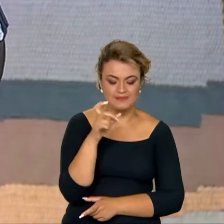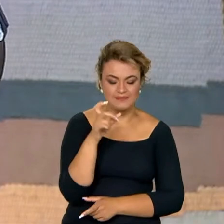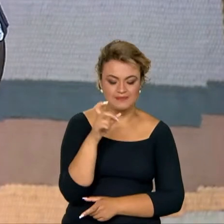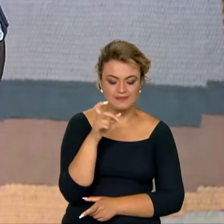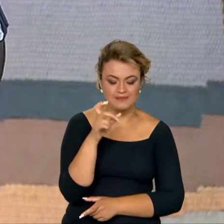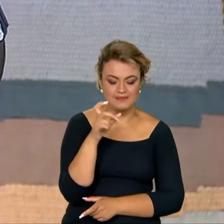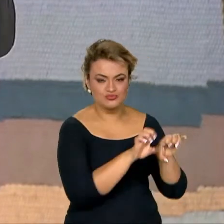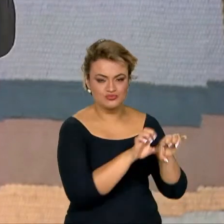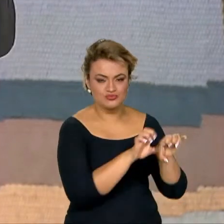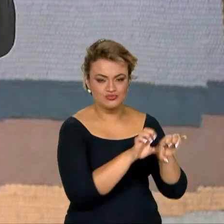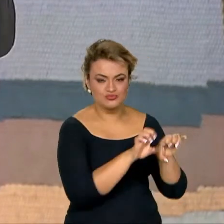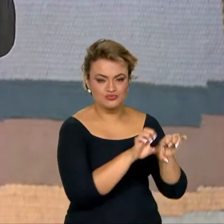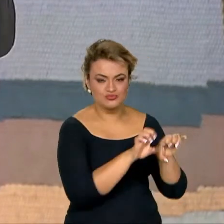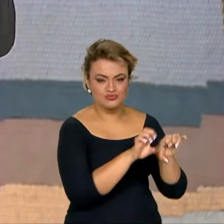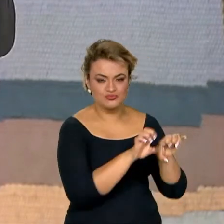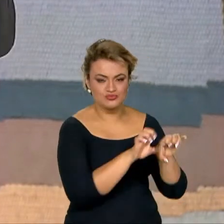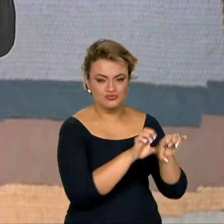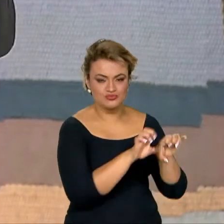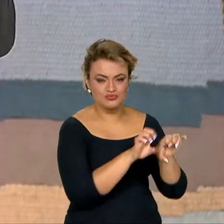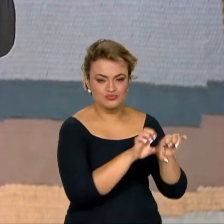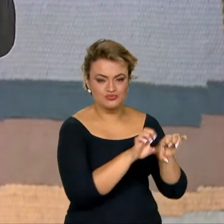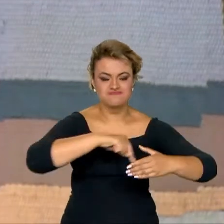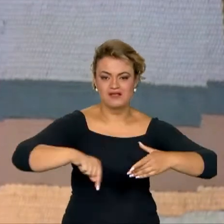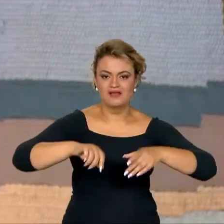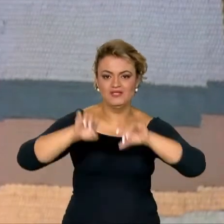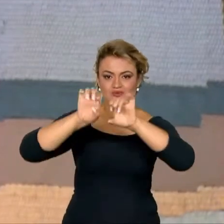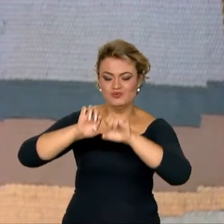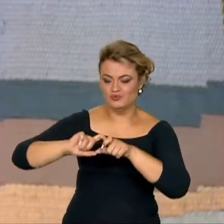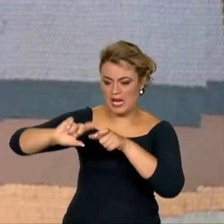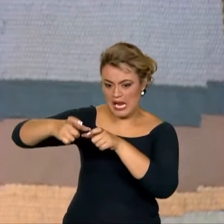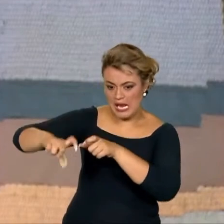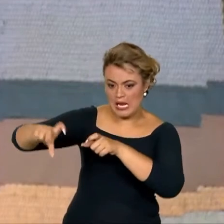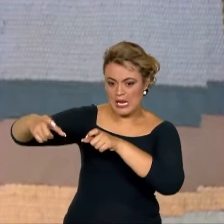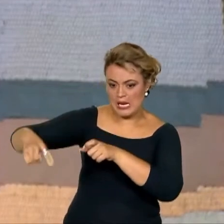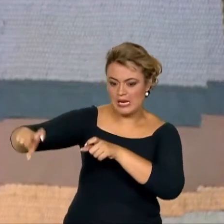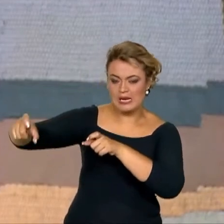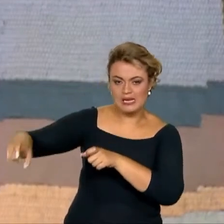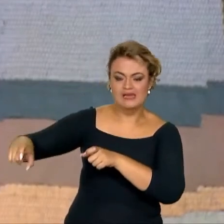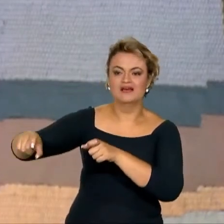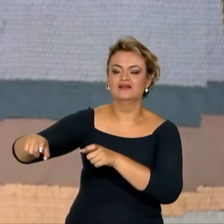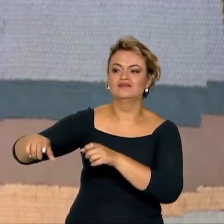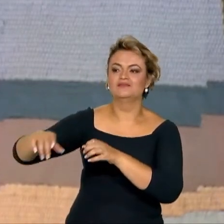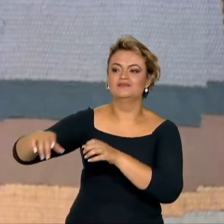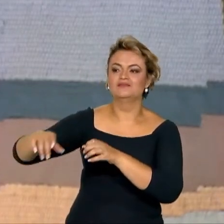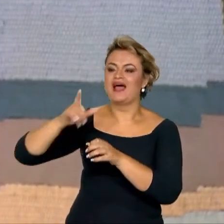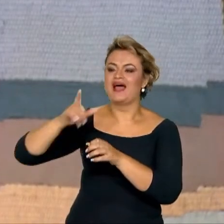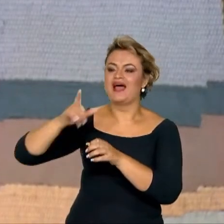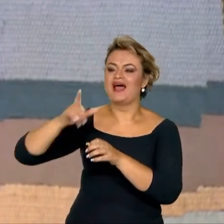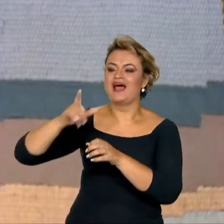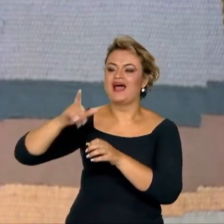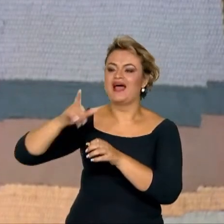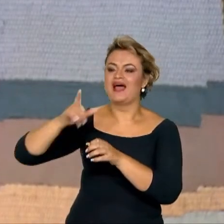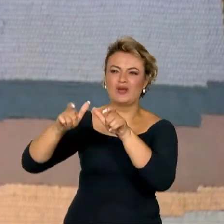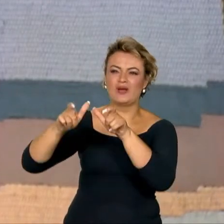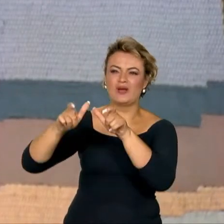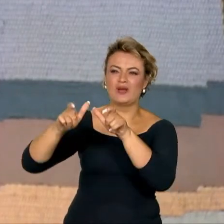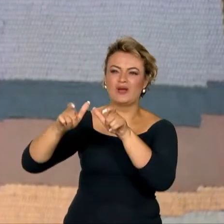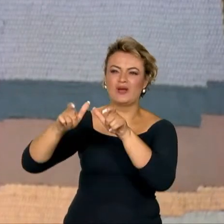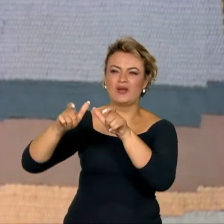sistemas grandes de adutoras para levar água para regiões como regiões do semiárido nordestino,